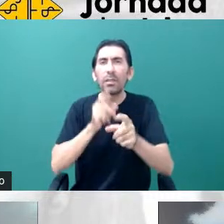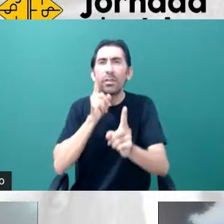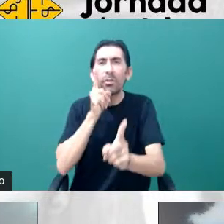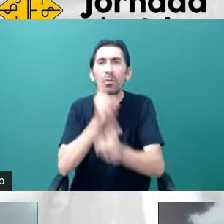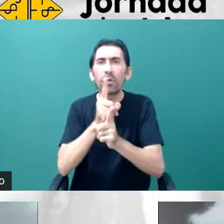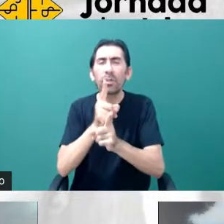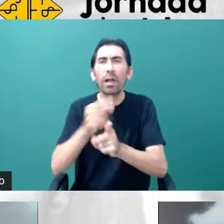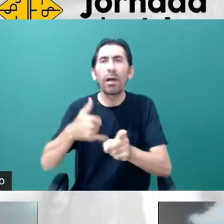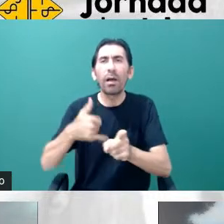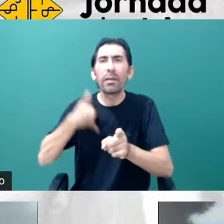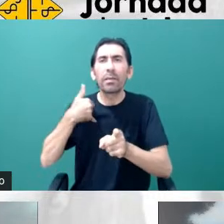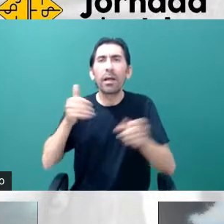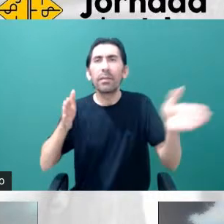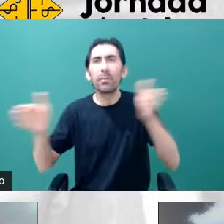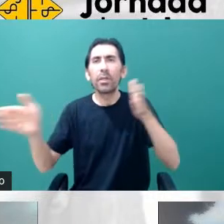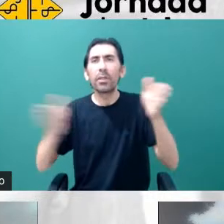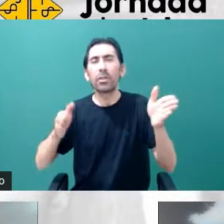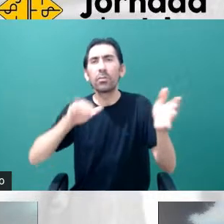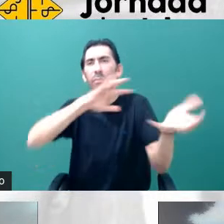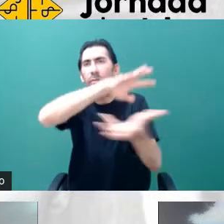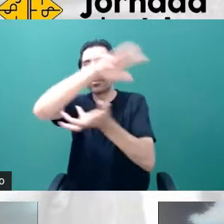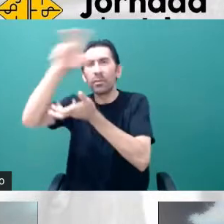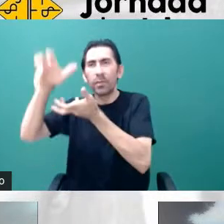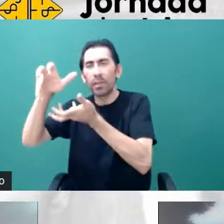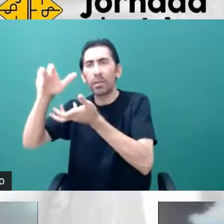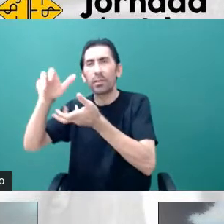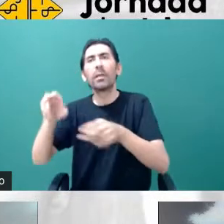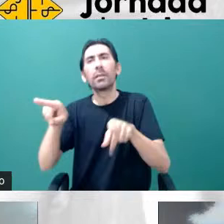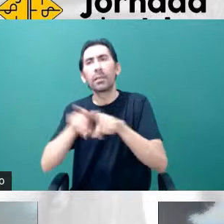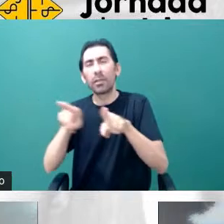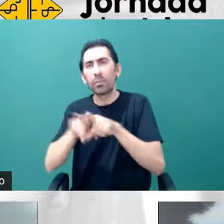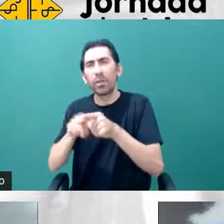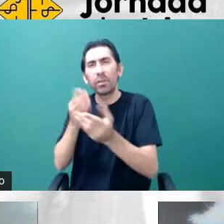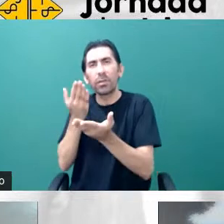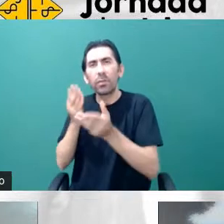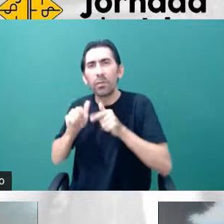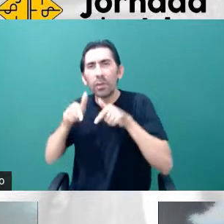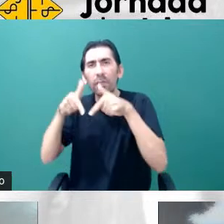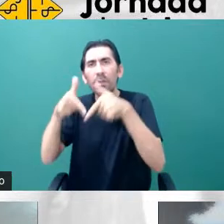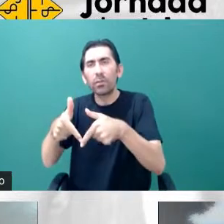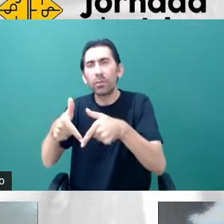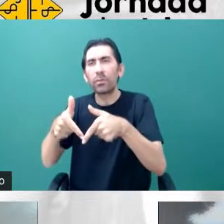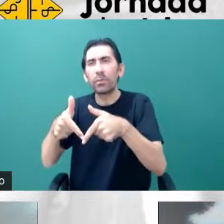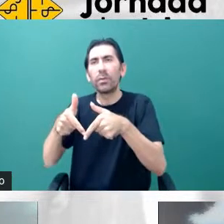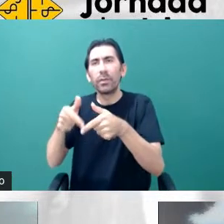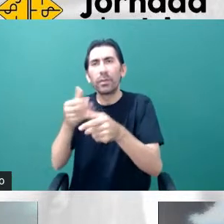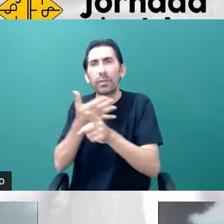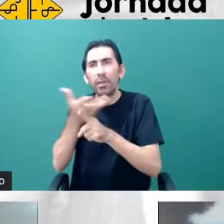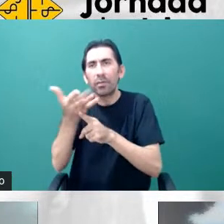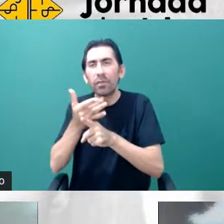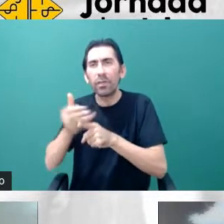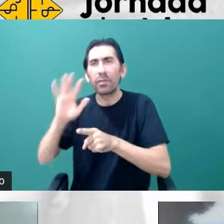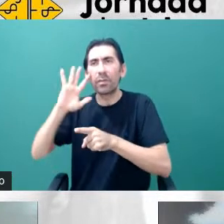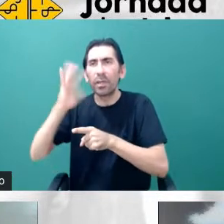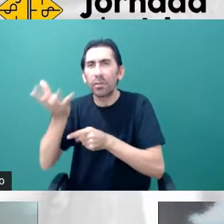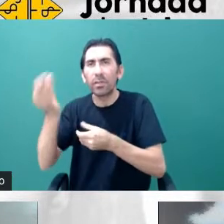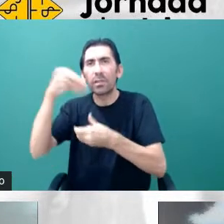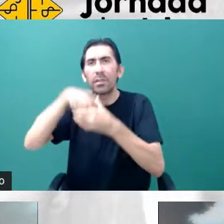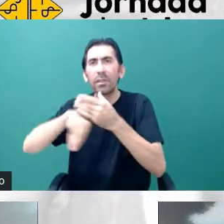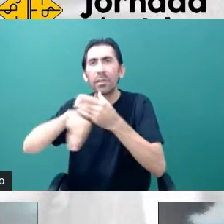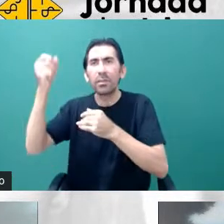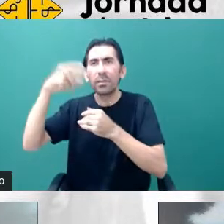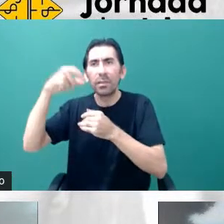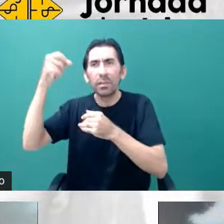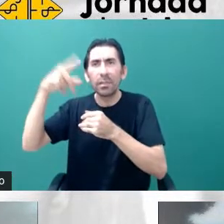para estudar física, principalmente física de altas energias, que o que acontece nessas estrelas. Então, inclui